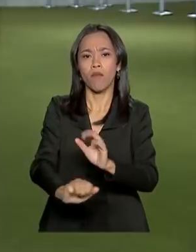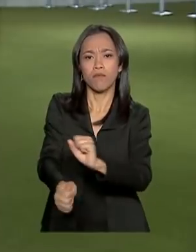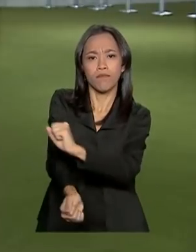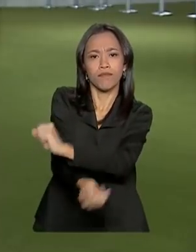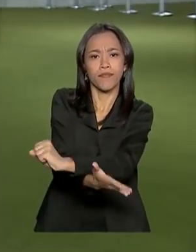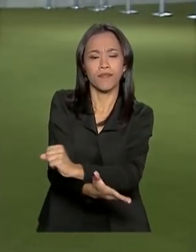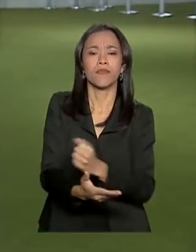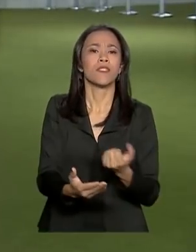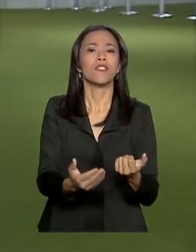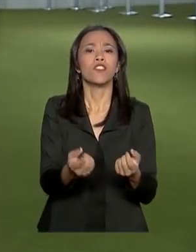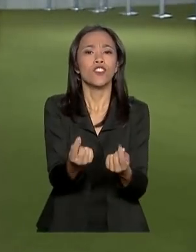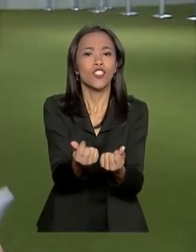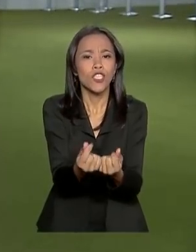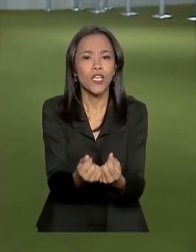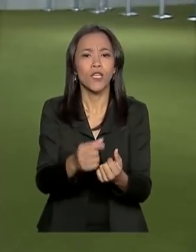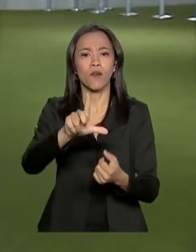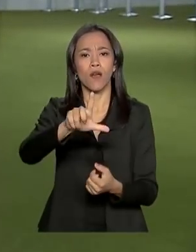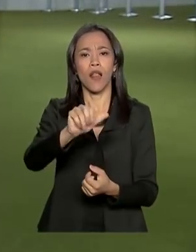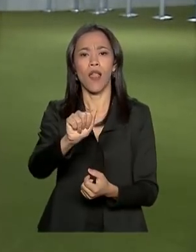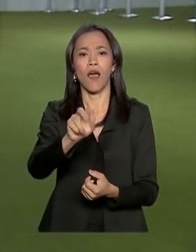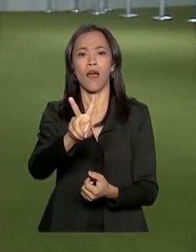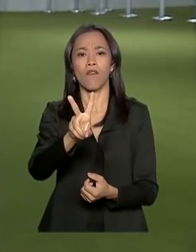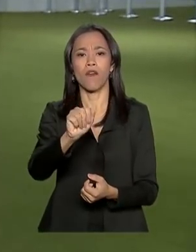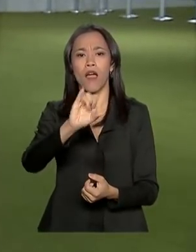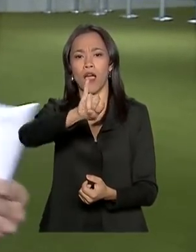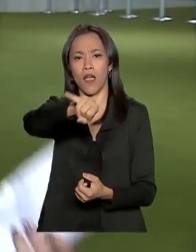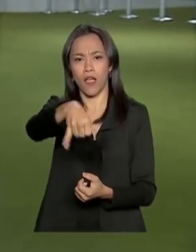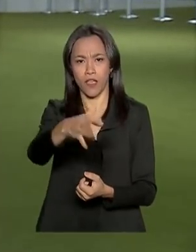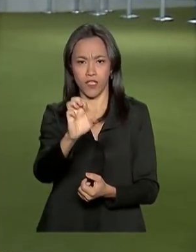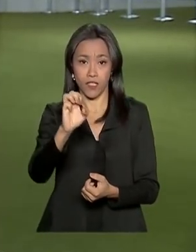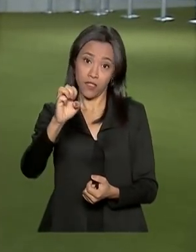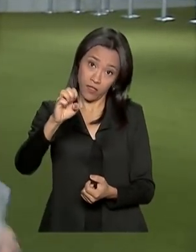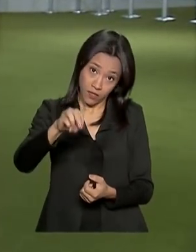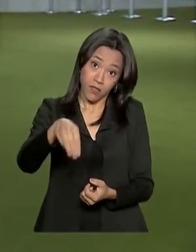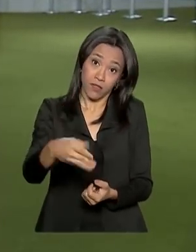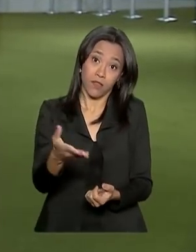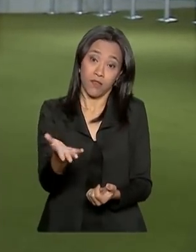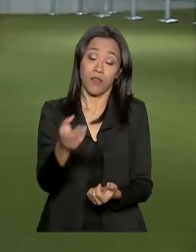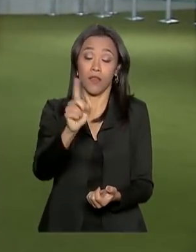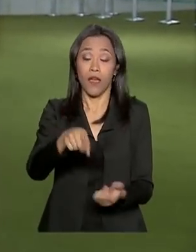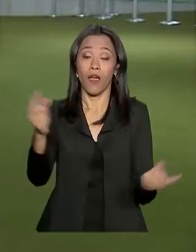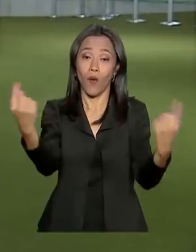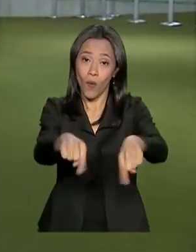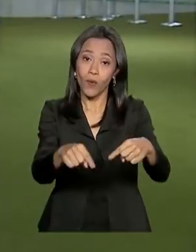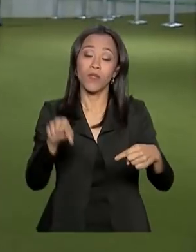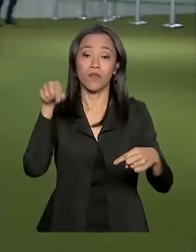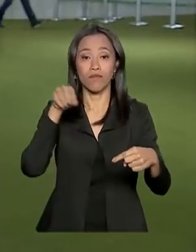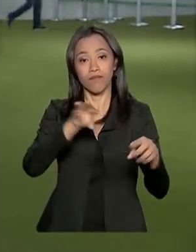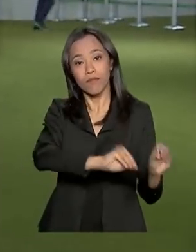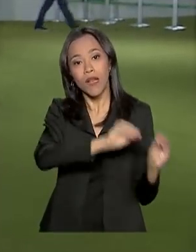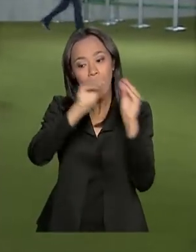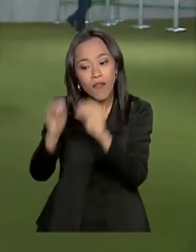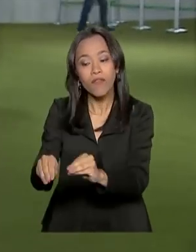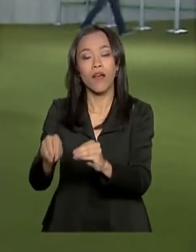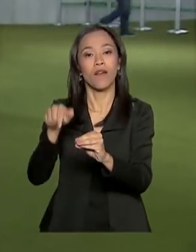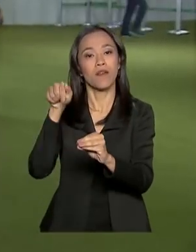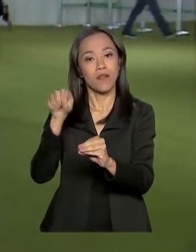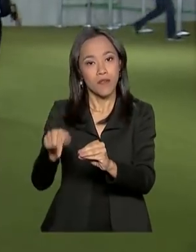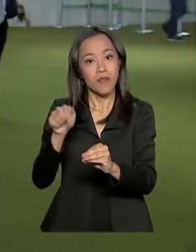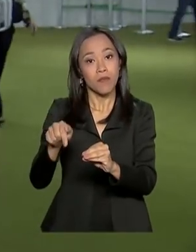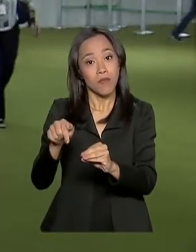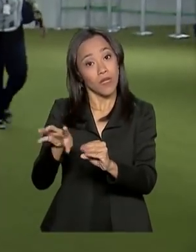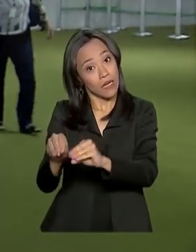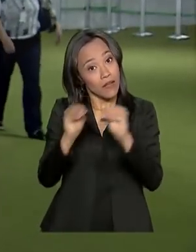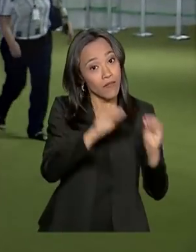entende que ele deveria ficar sob o guarda-chuva do Ministério que combate a corrupção no caso da justiça e não o da economia.